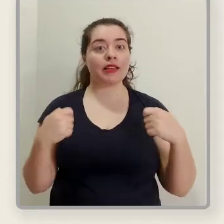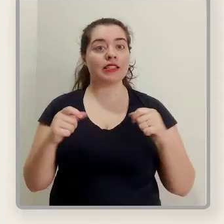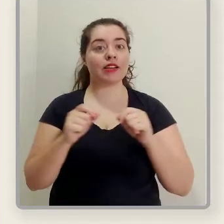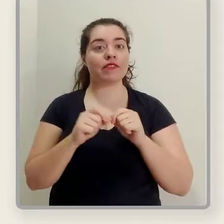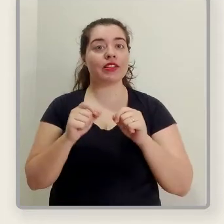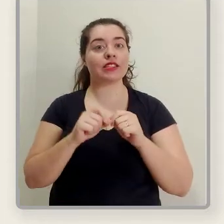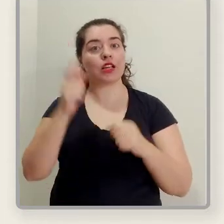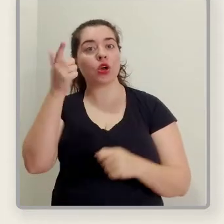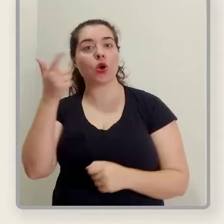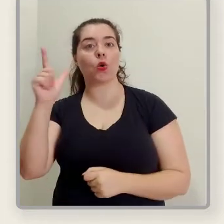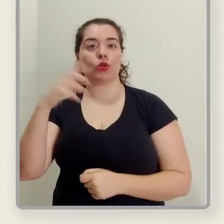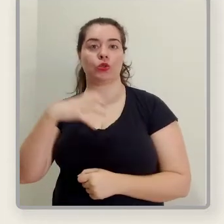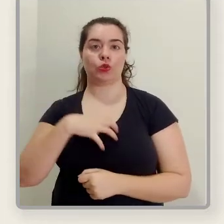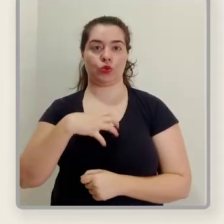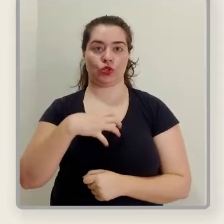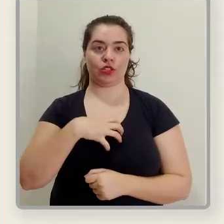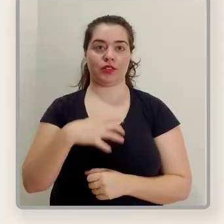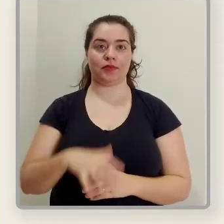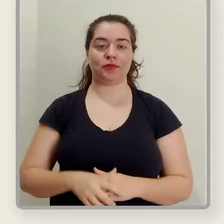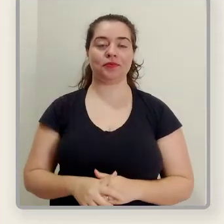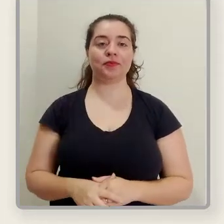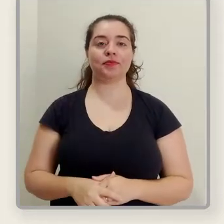Você precisa fazer de uma ou outra forma.